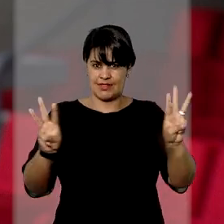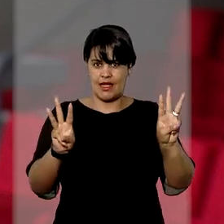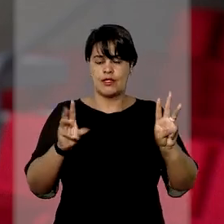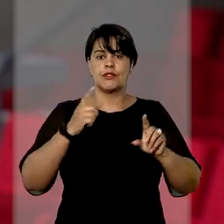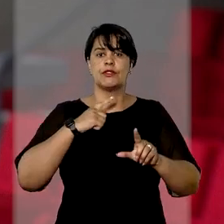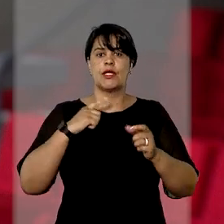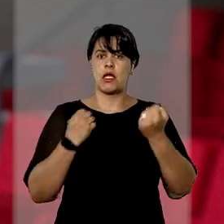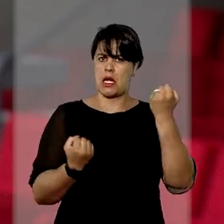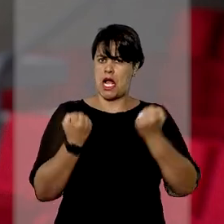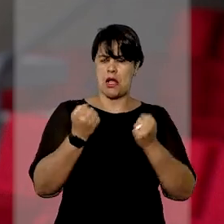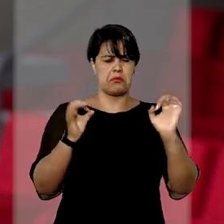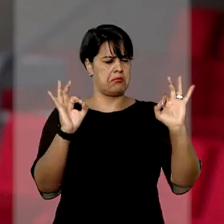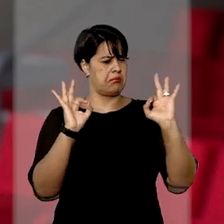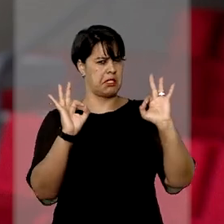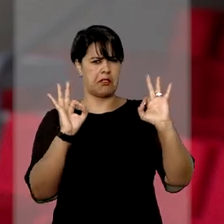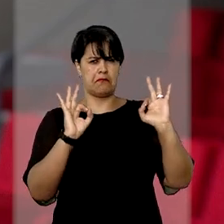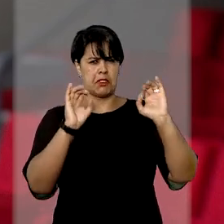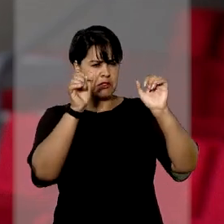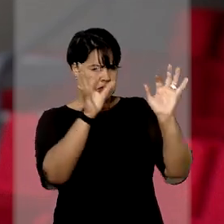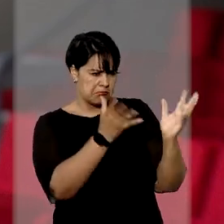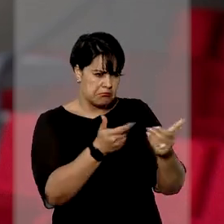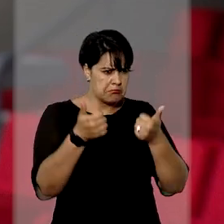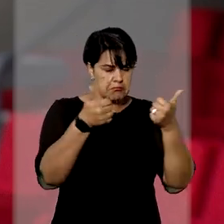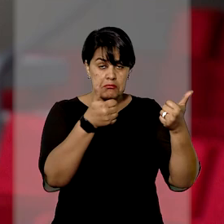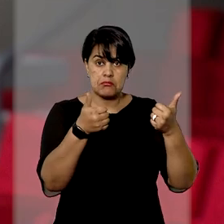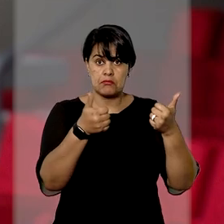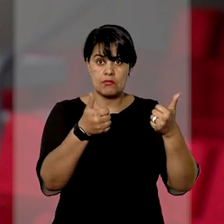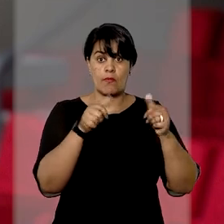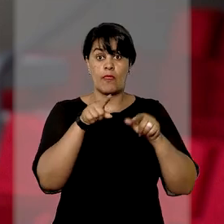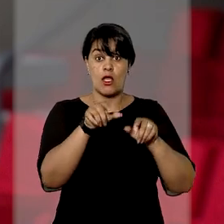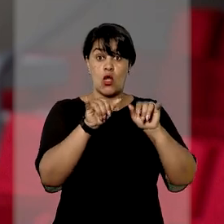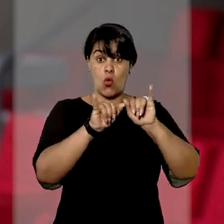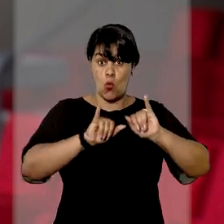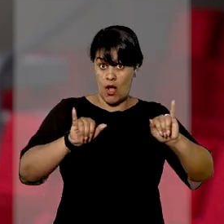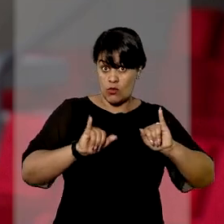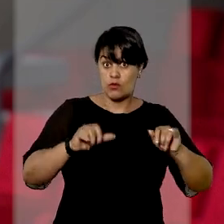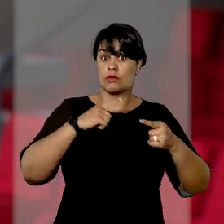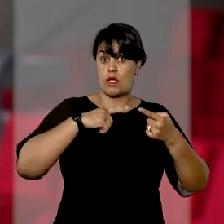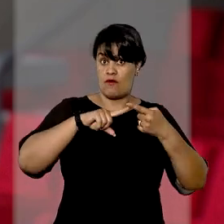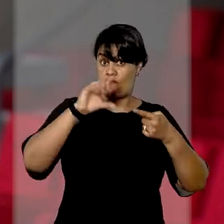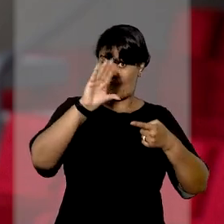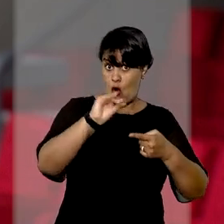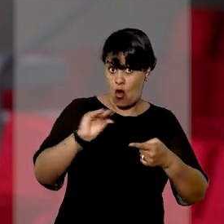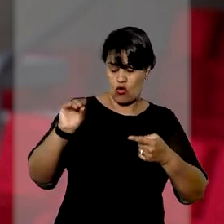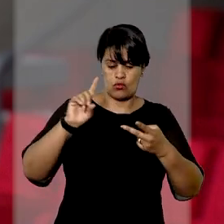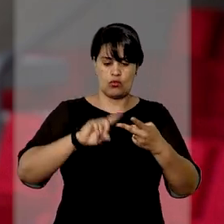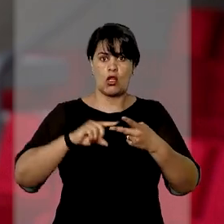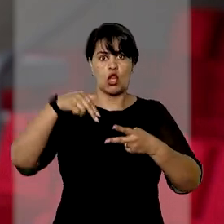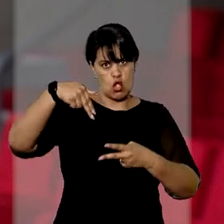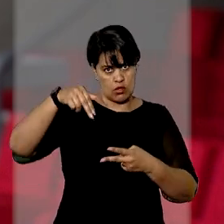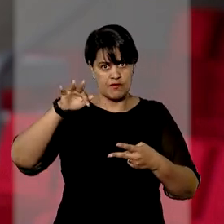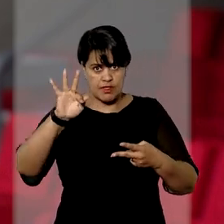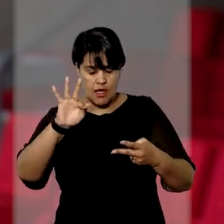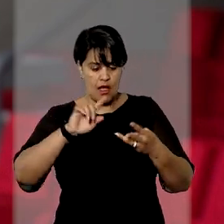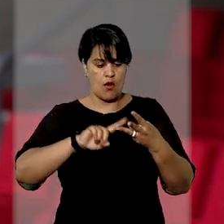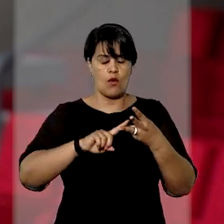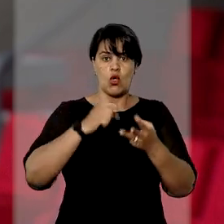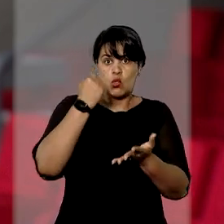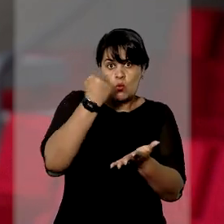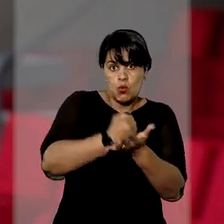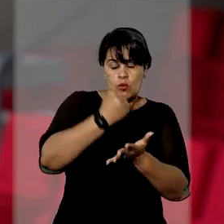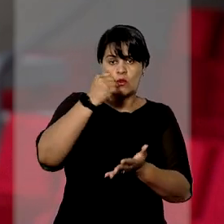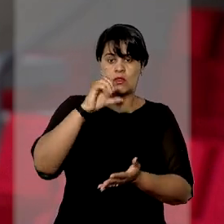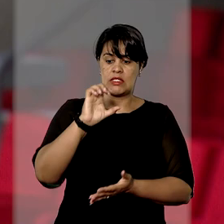veículo dentro de uma agência em perfeito estado de conservação. O anúncio apresentava fotos do carro e nota fiscal com